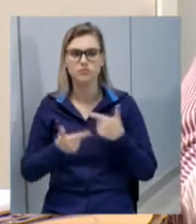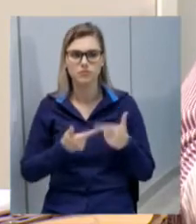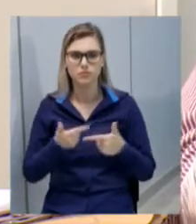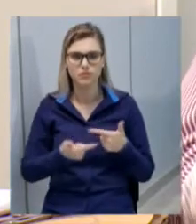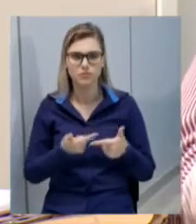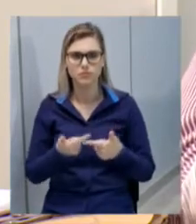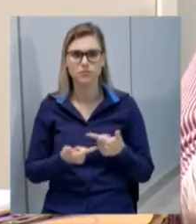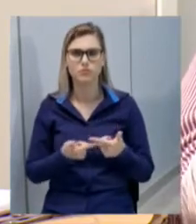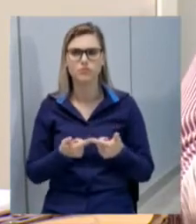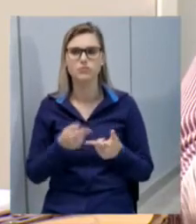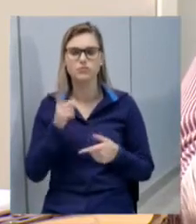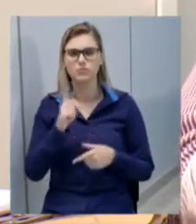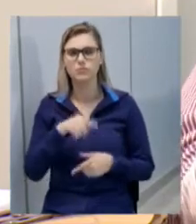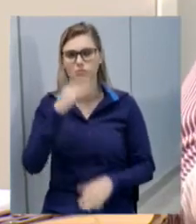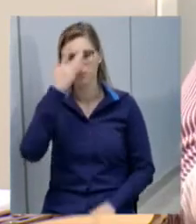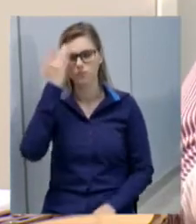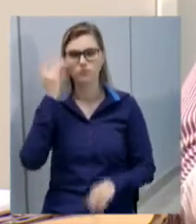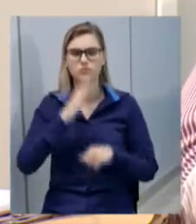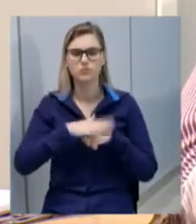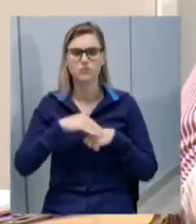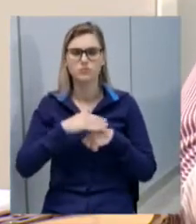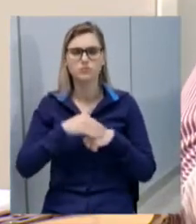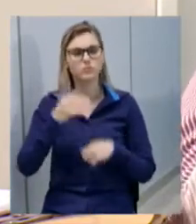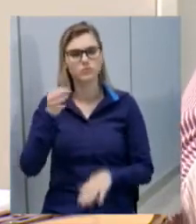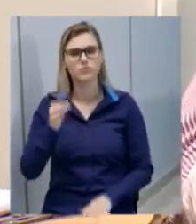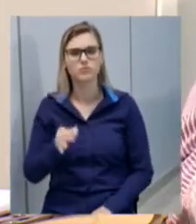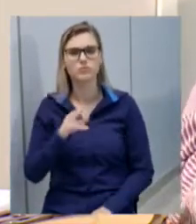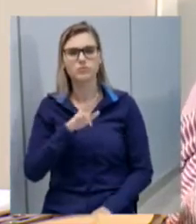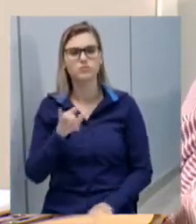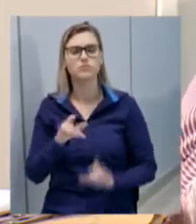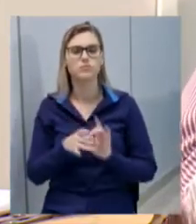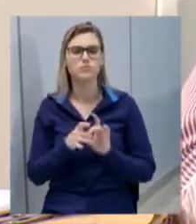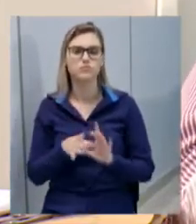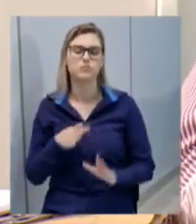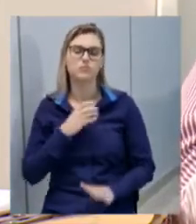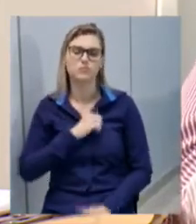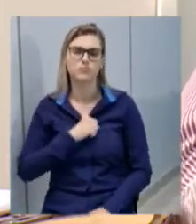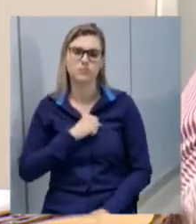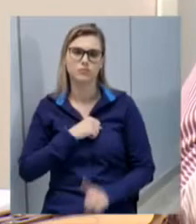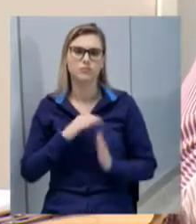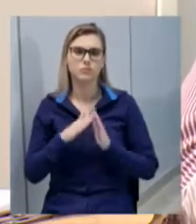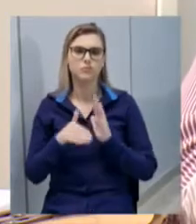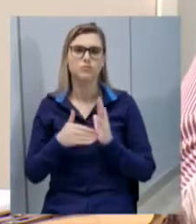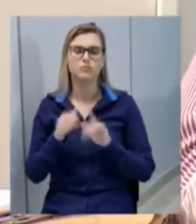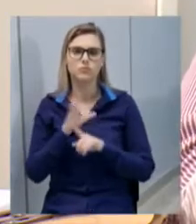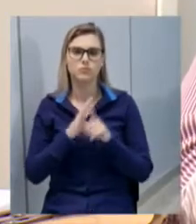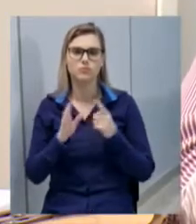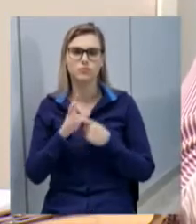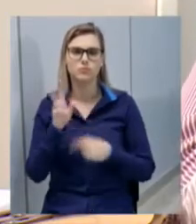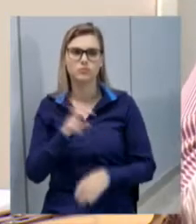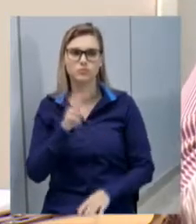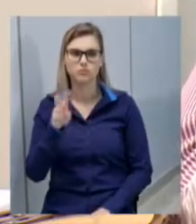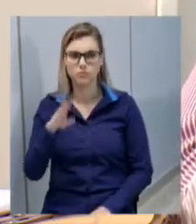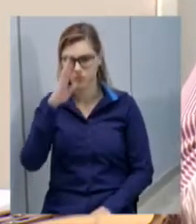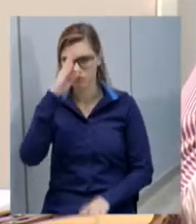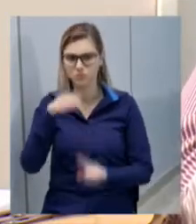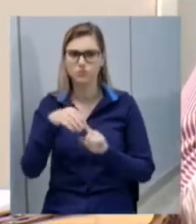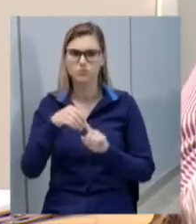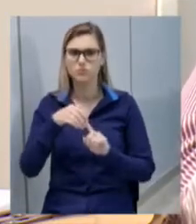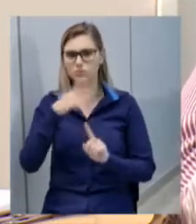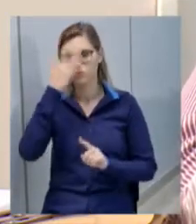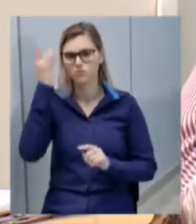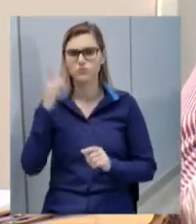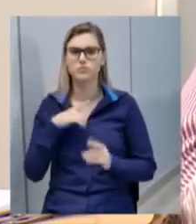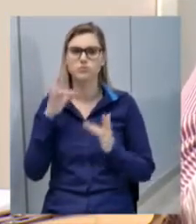uma pessoa muito querida e certamente vai deixar saudades aqui para toda a comunidade de Xancherê principalmente com as pessoas que tiveram